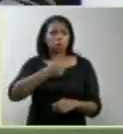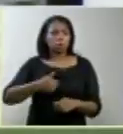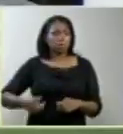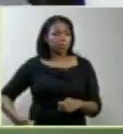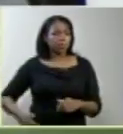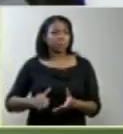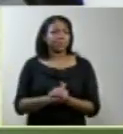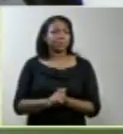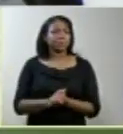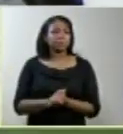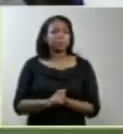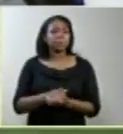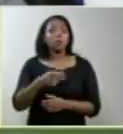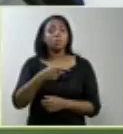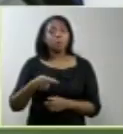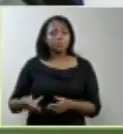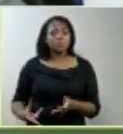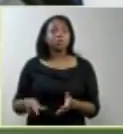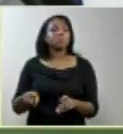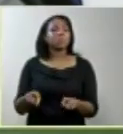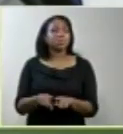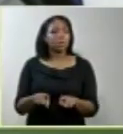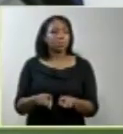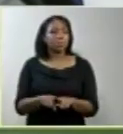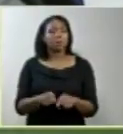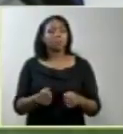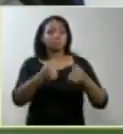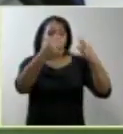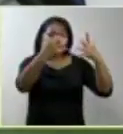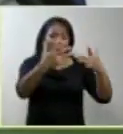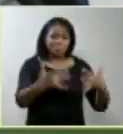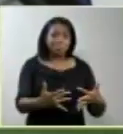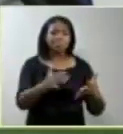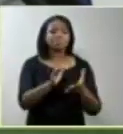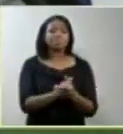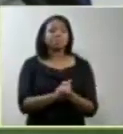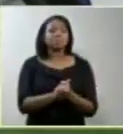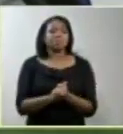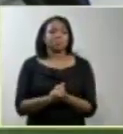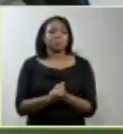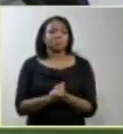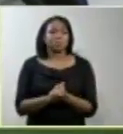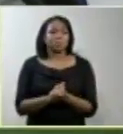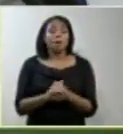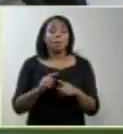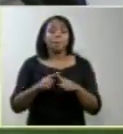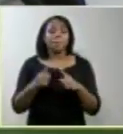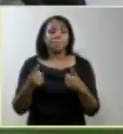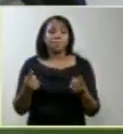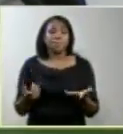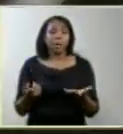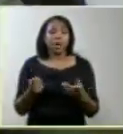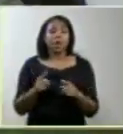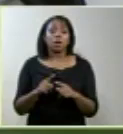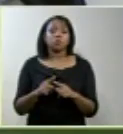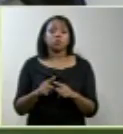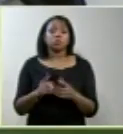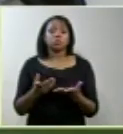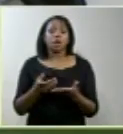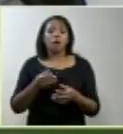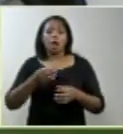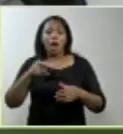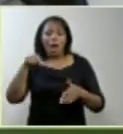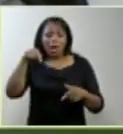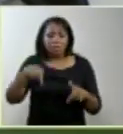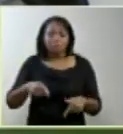Obrigado, professor Pinotti, pela belíssima exposição e também aos mais cientistas expositores que aqui